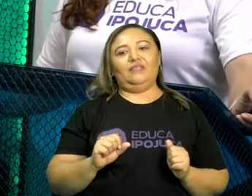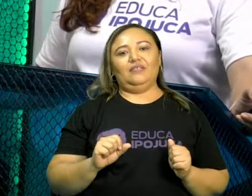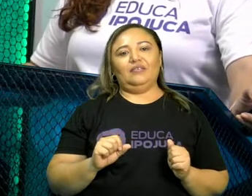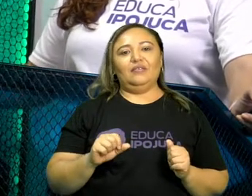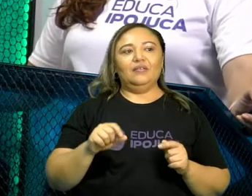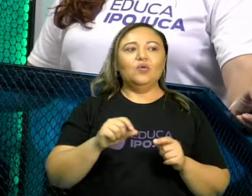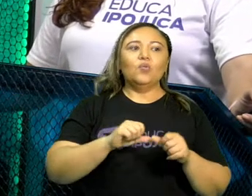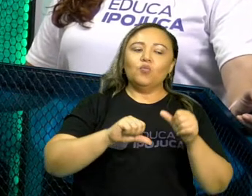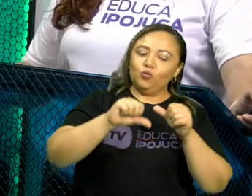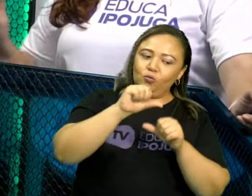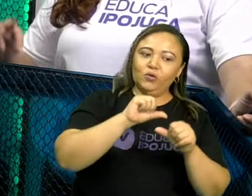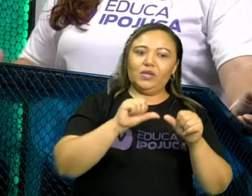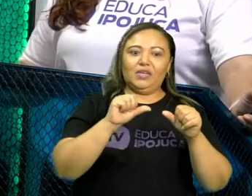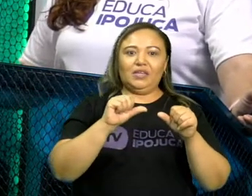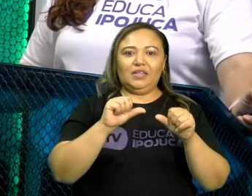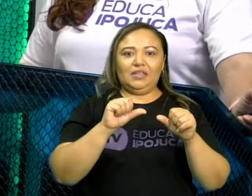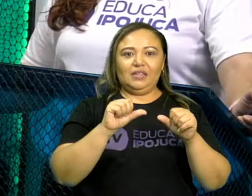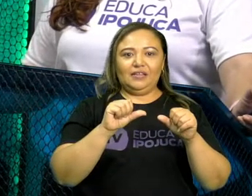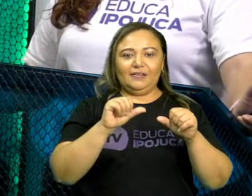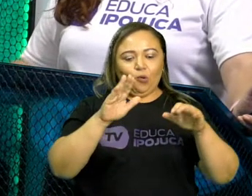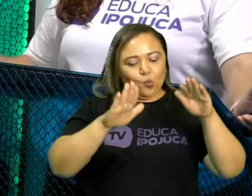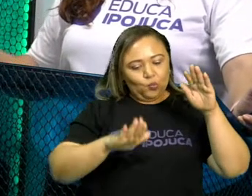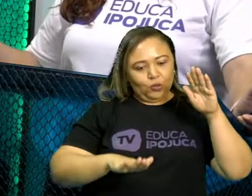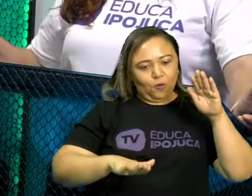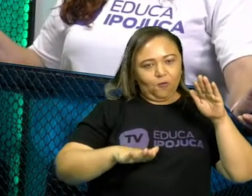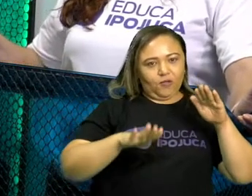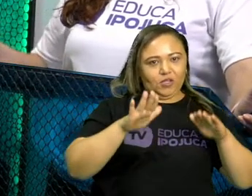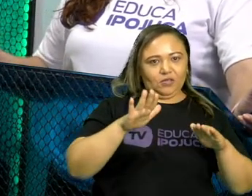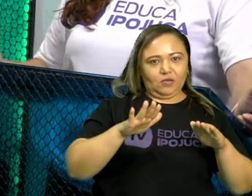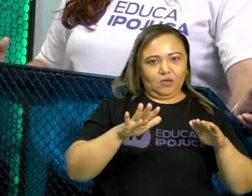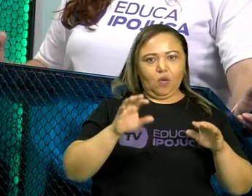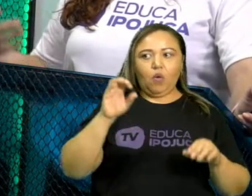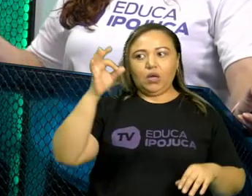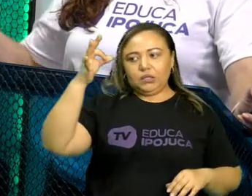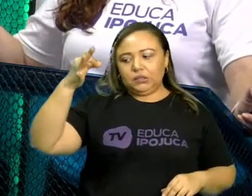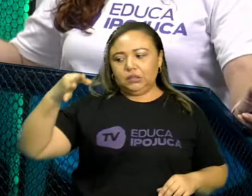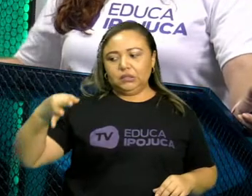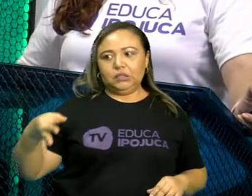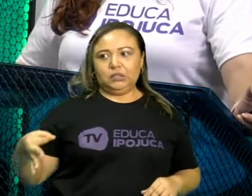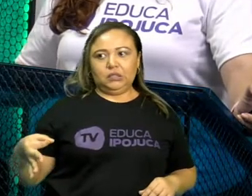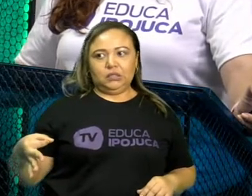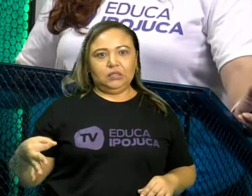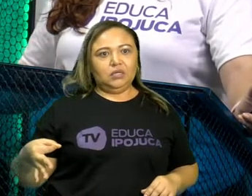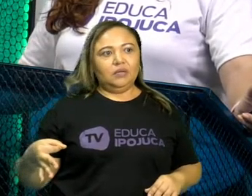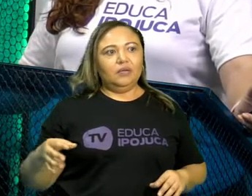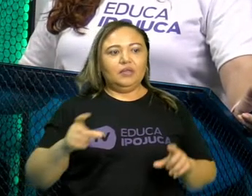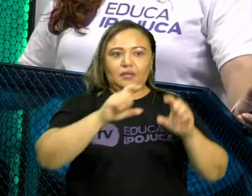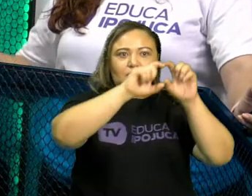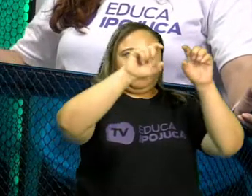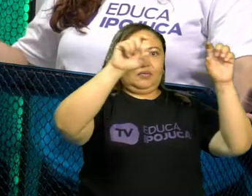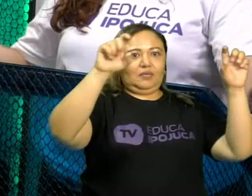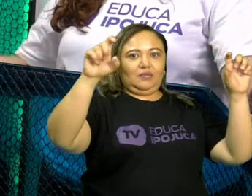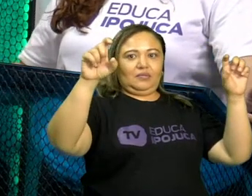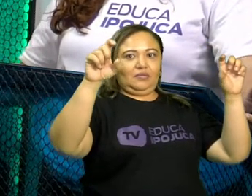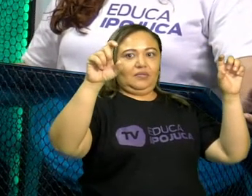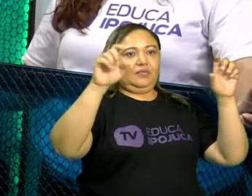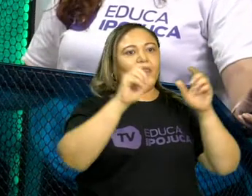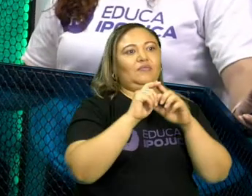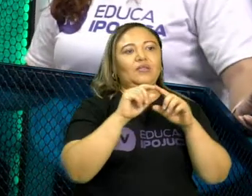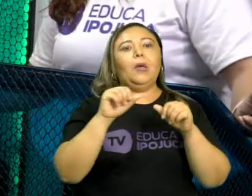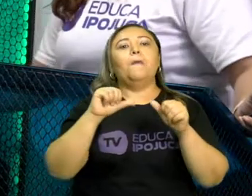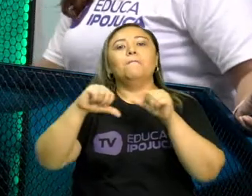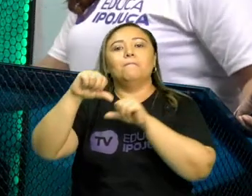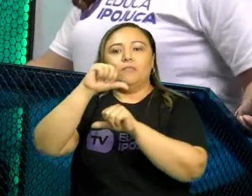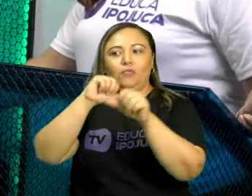mudou. O que mudou foram os modalizadores. Então com isso mudou também a intenção da frase, a intenção do que é